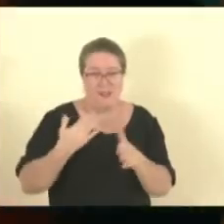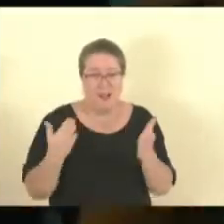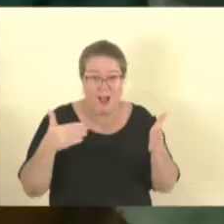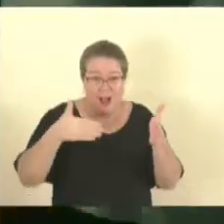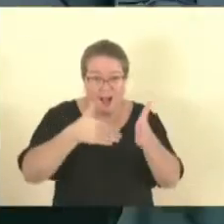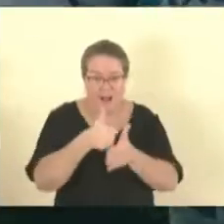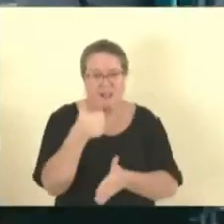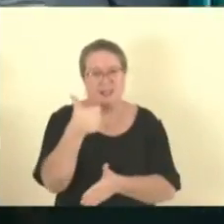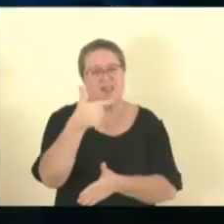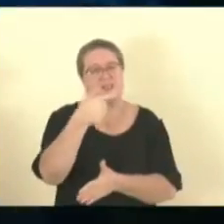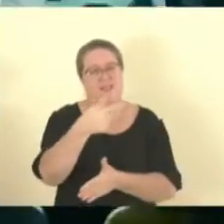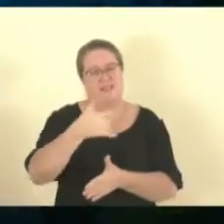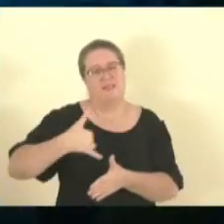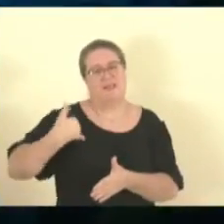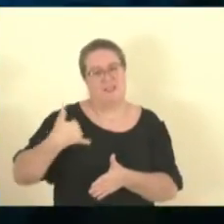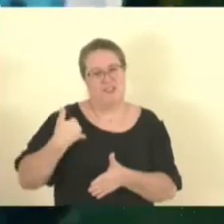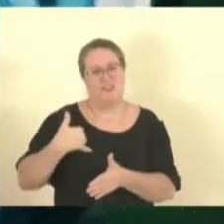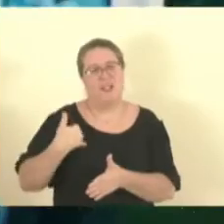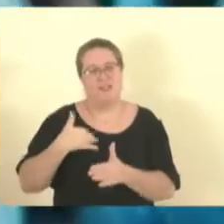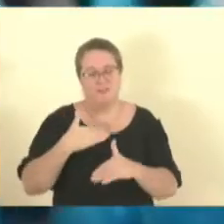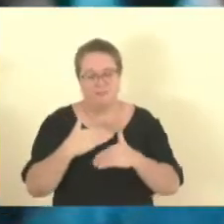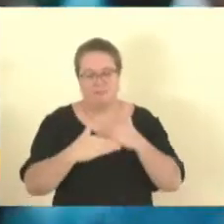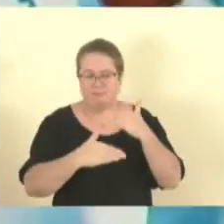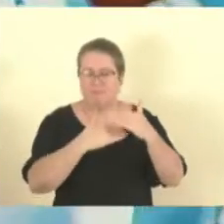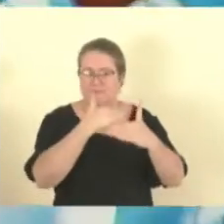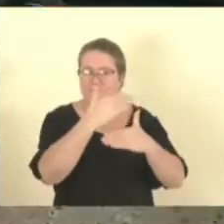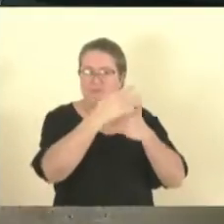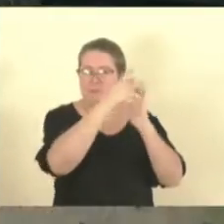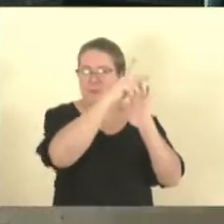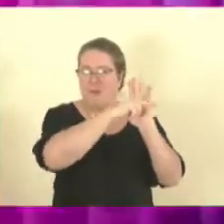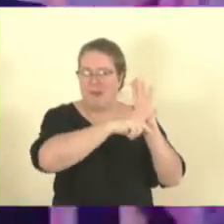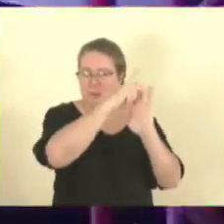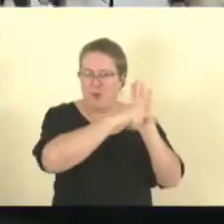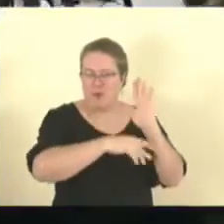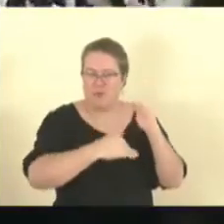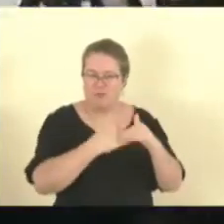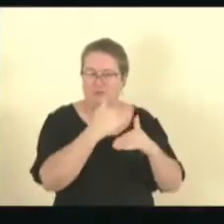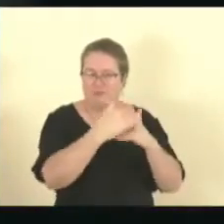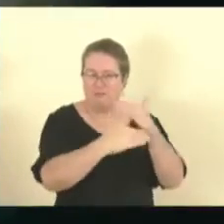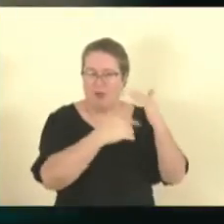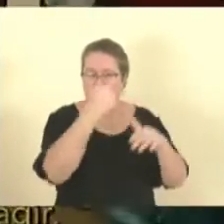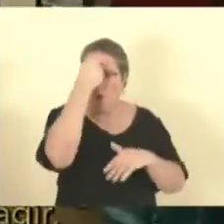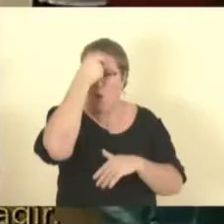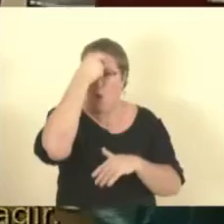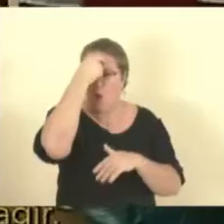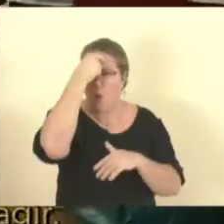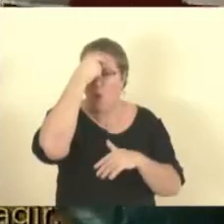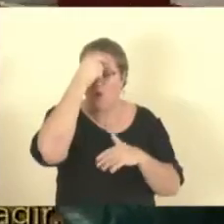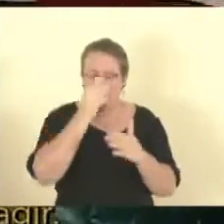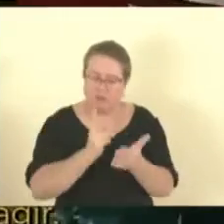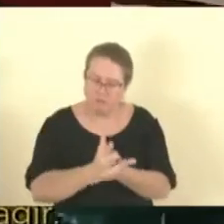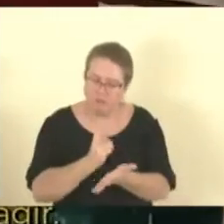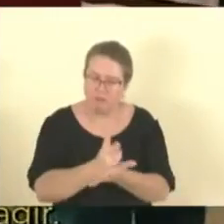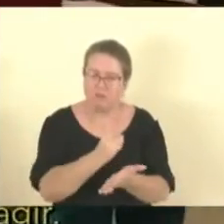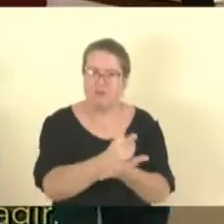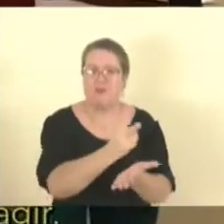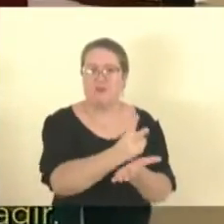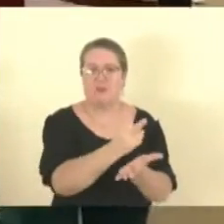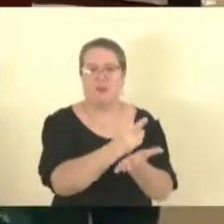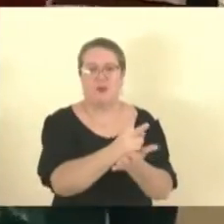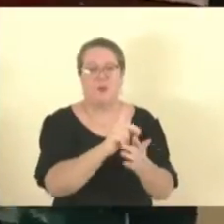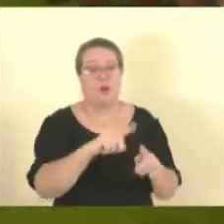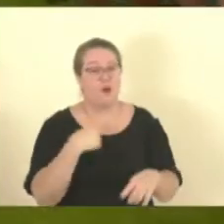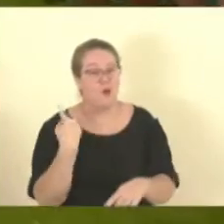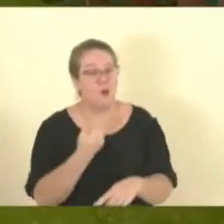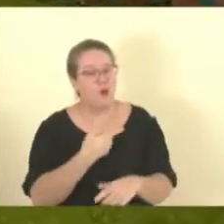programa progressivo, sistemático e com consciência de continuidade. Porque nós